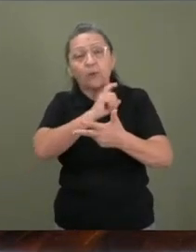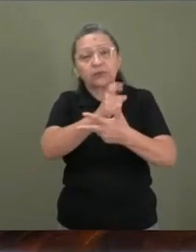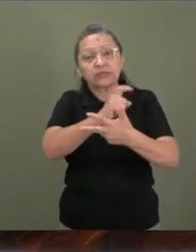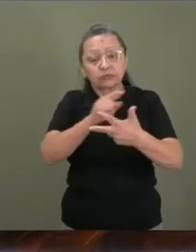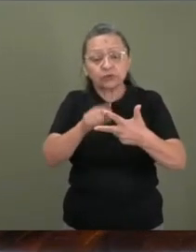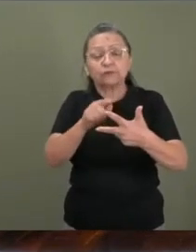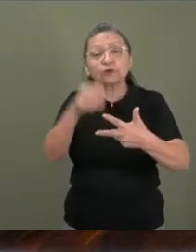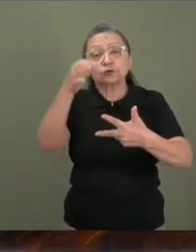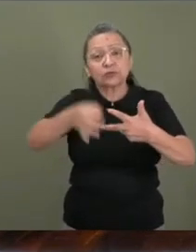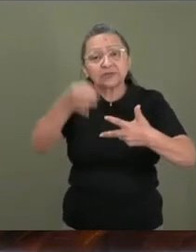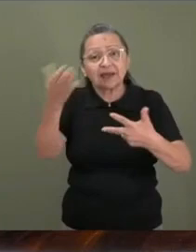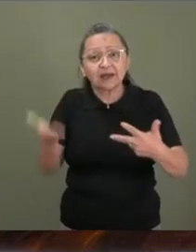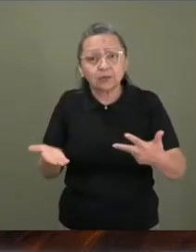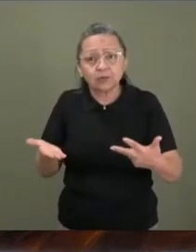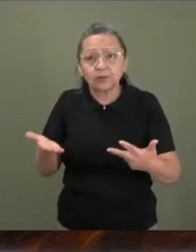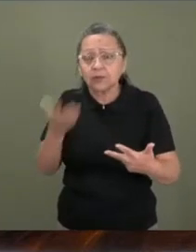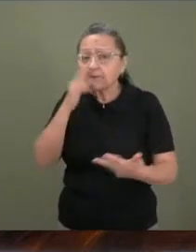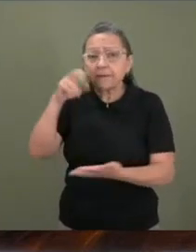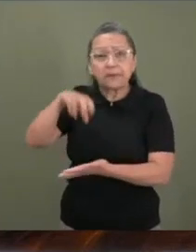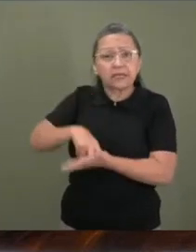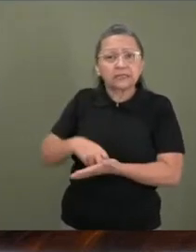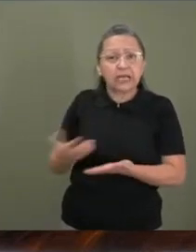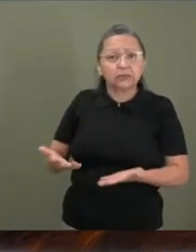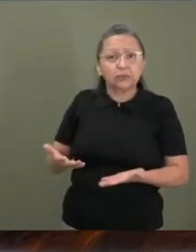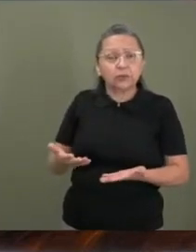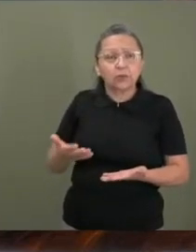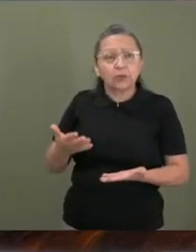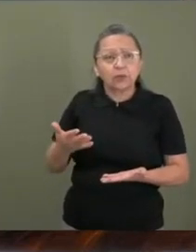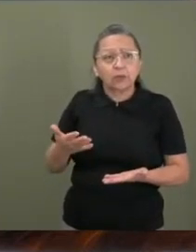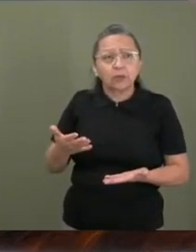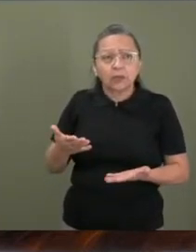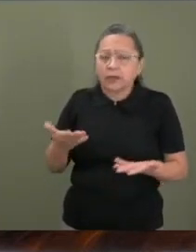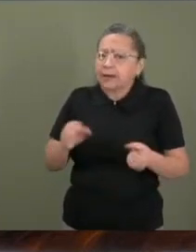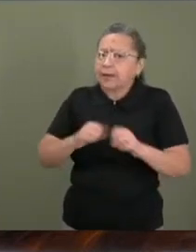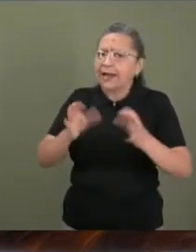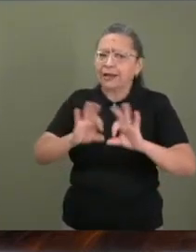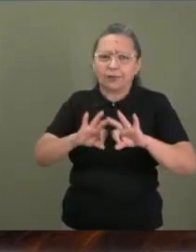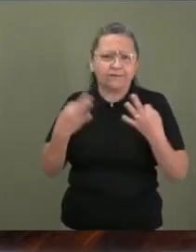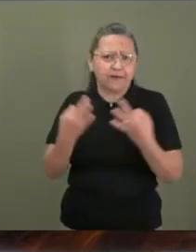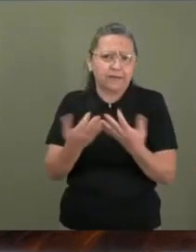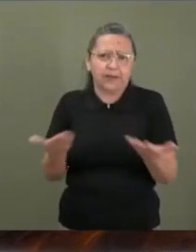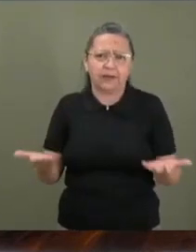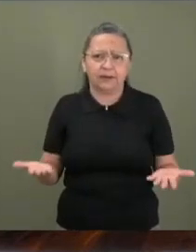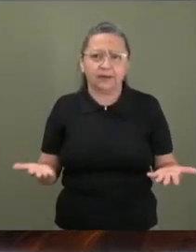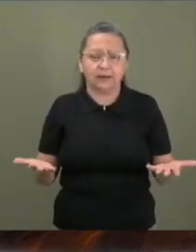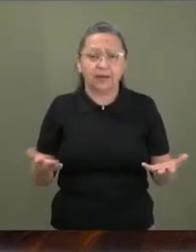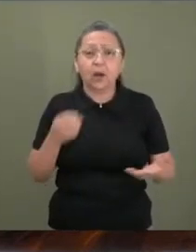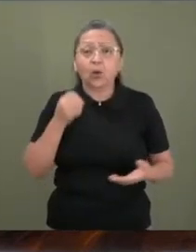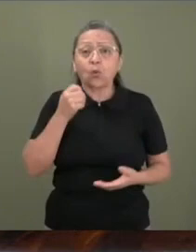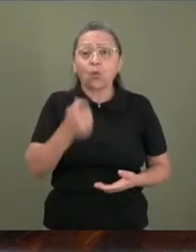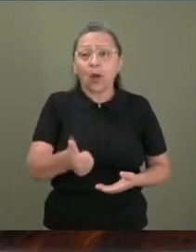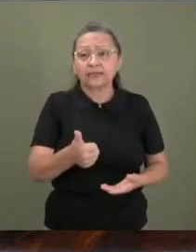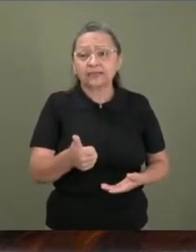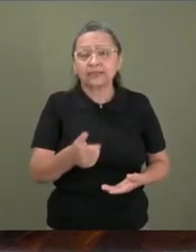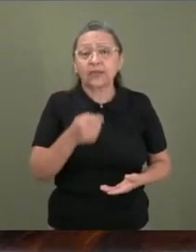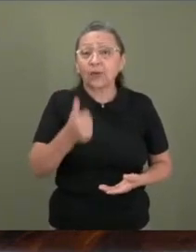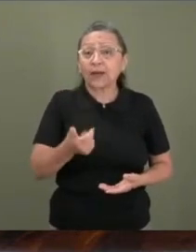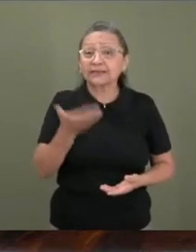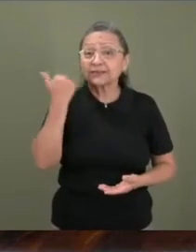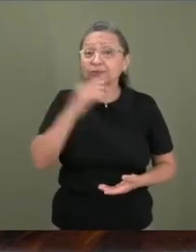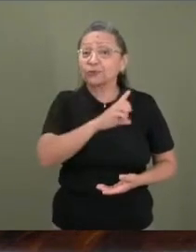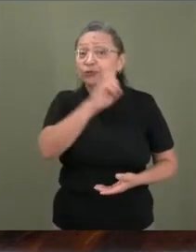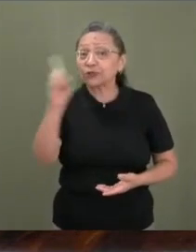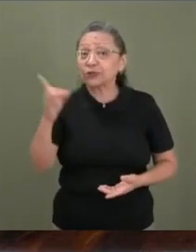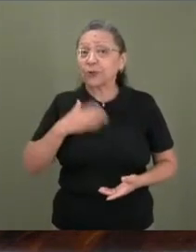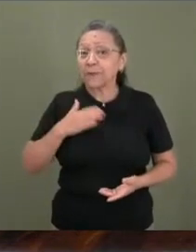foi penalizado. A família, claro que foi penalizada. Quase naquele dia, no meu